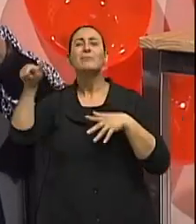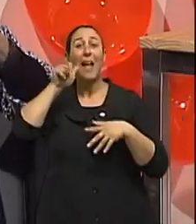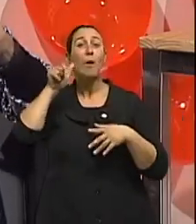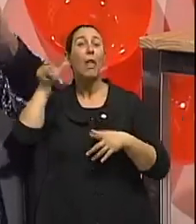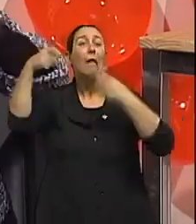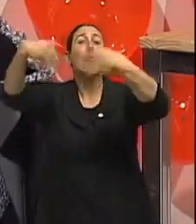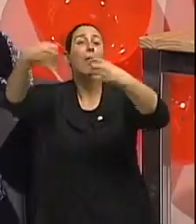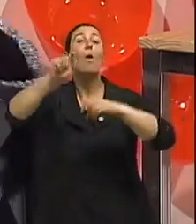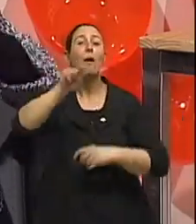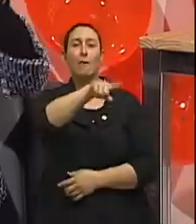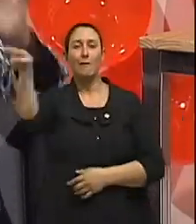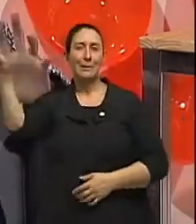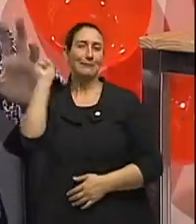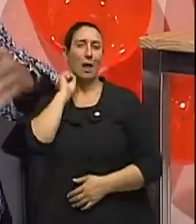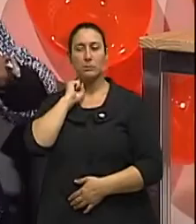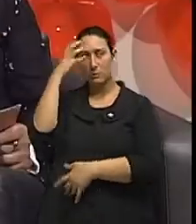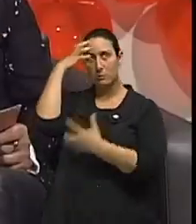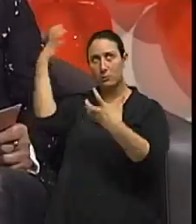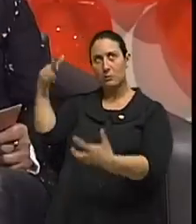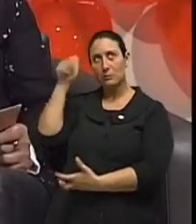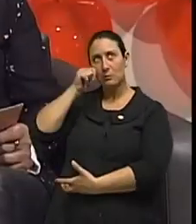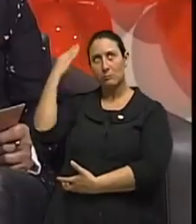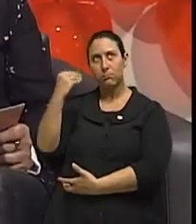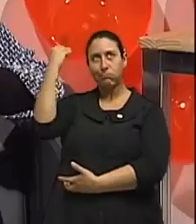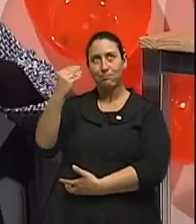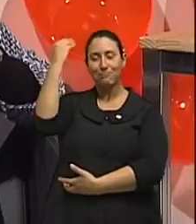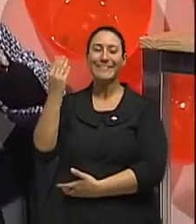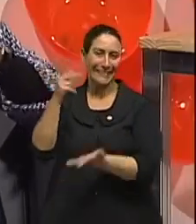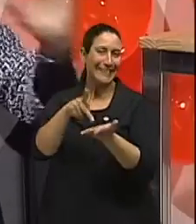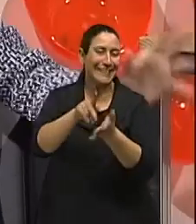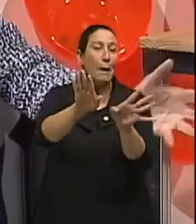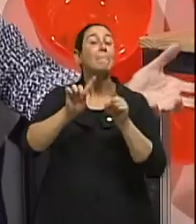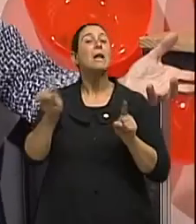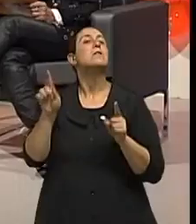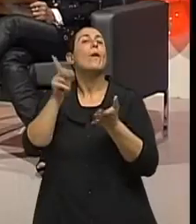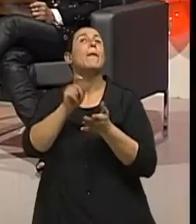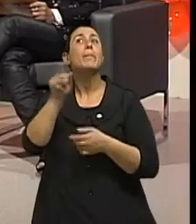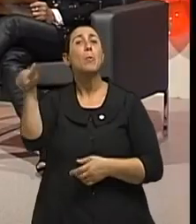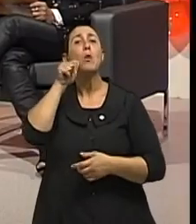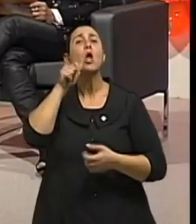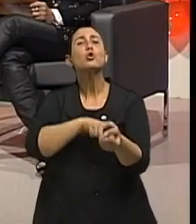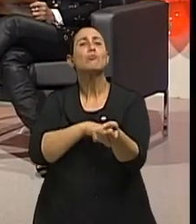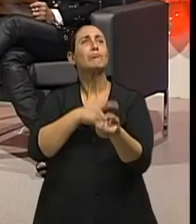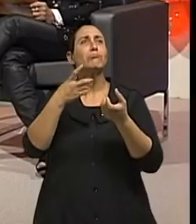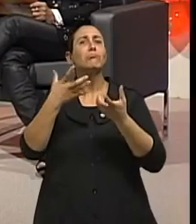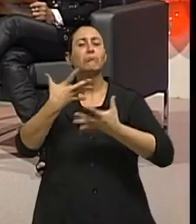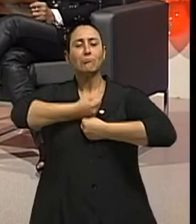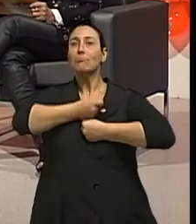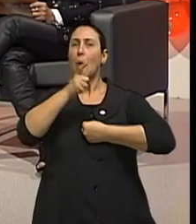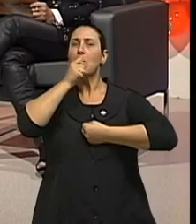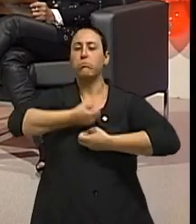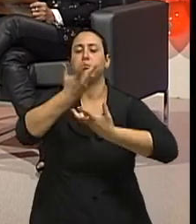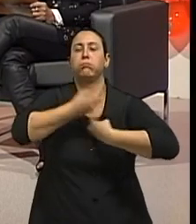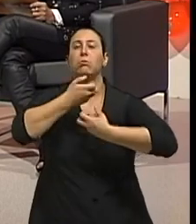fazendo isso, Sim. Mas ela tira do peito. Mas o corpo dela não sofre. Exatamente. Não sofre tanto. Tanto, com certeza. O homem, ele tende, que